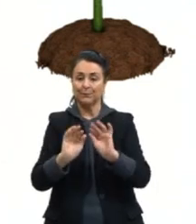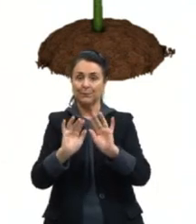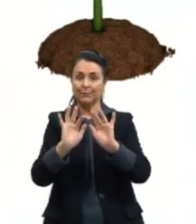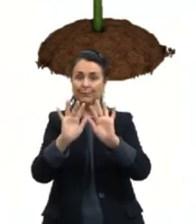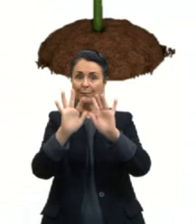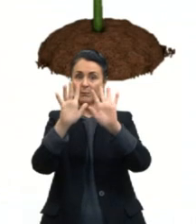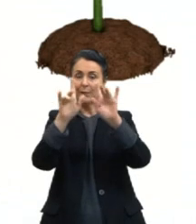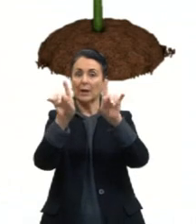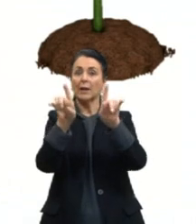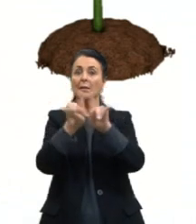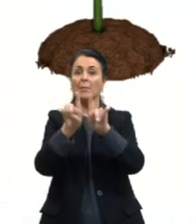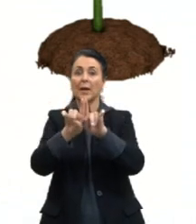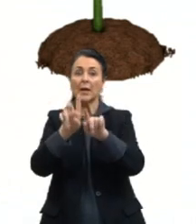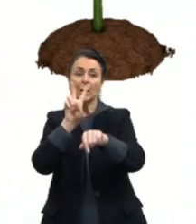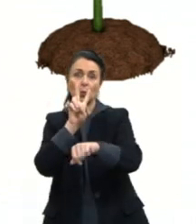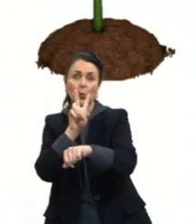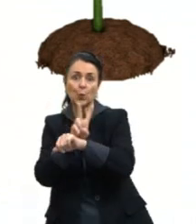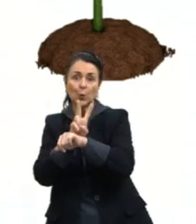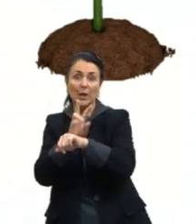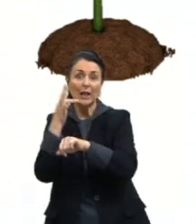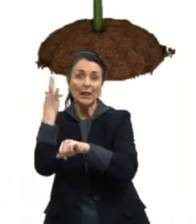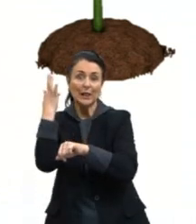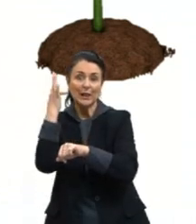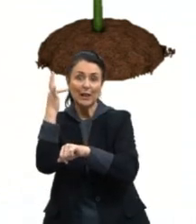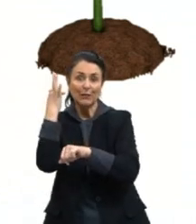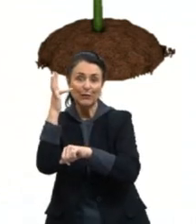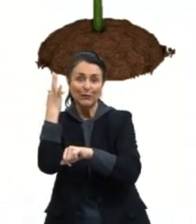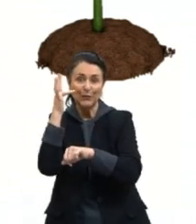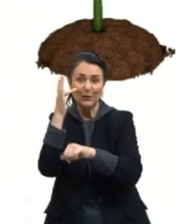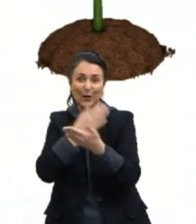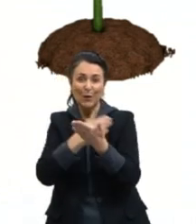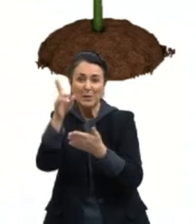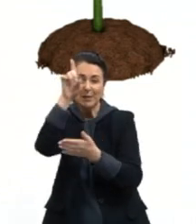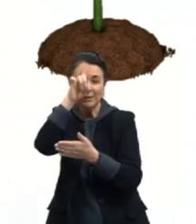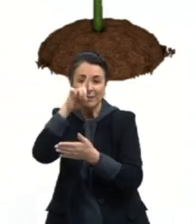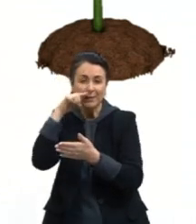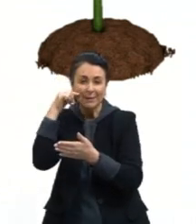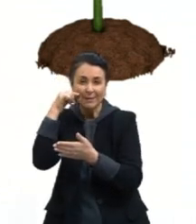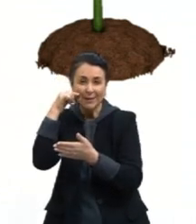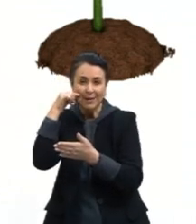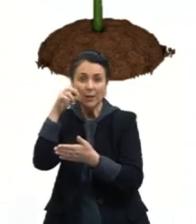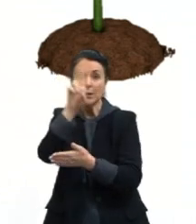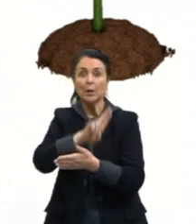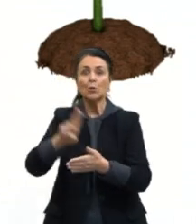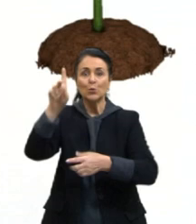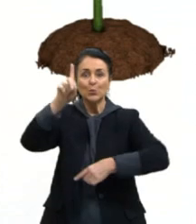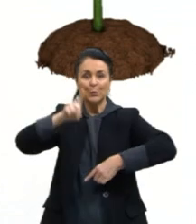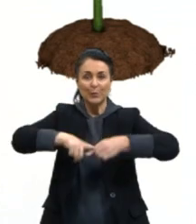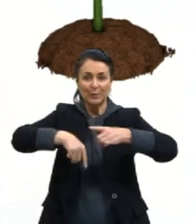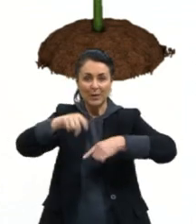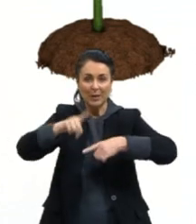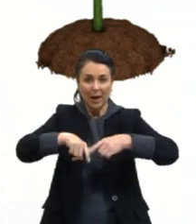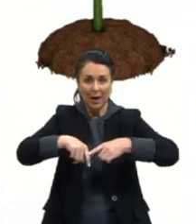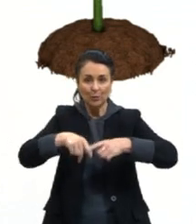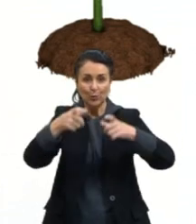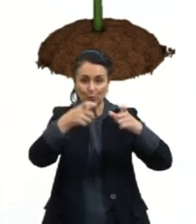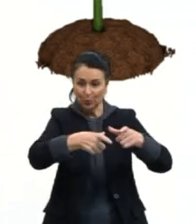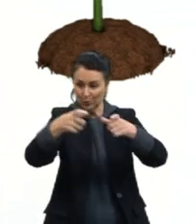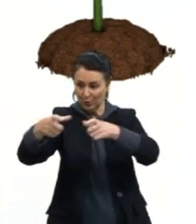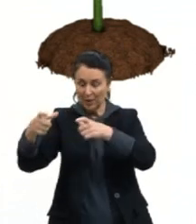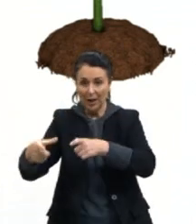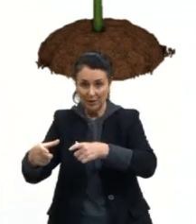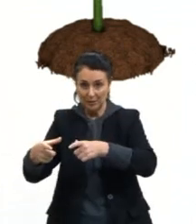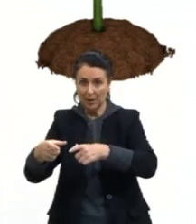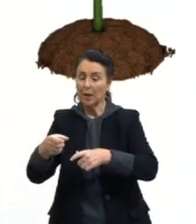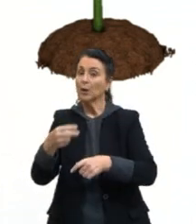amadurecimento dos frutos. É uma tática usada nos mercados e hortifrutis. Em excesso, apodrece